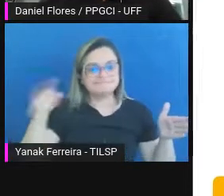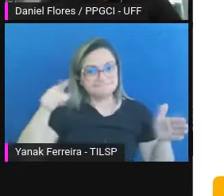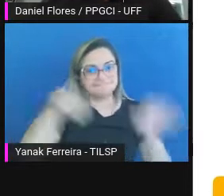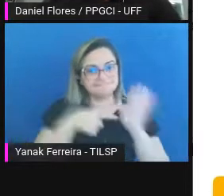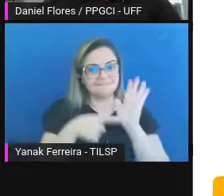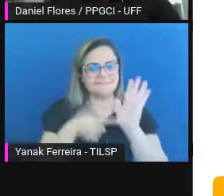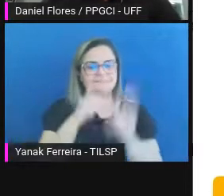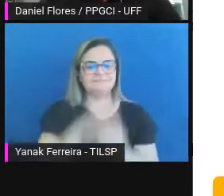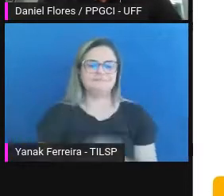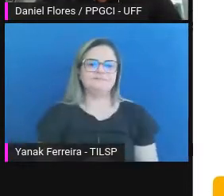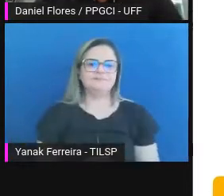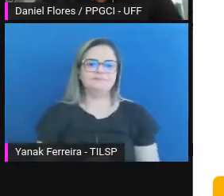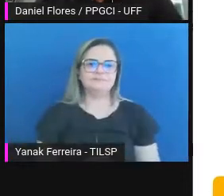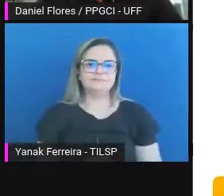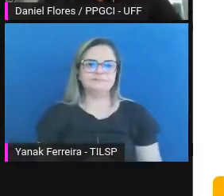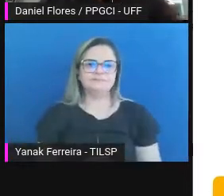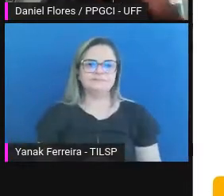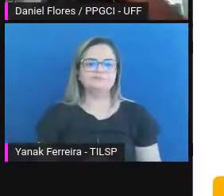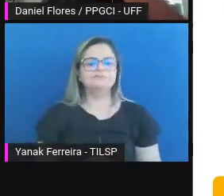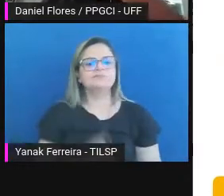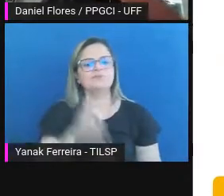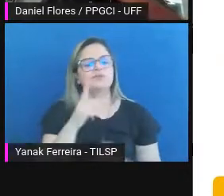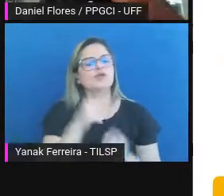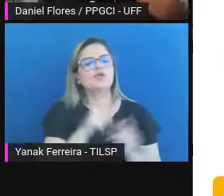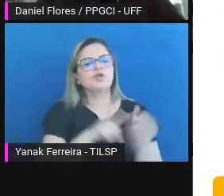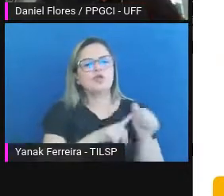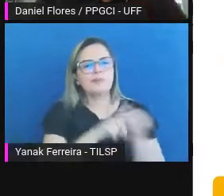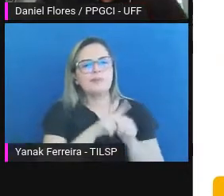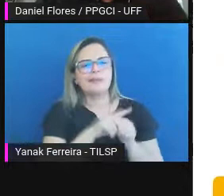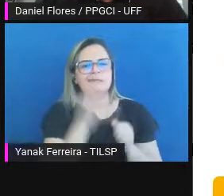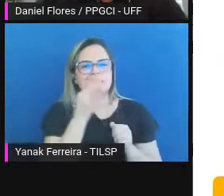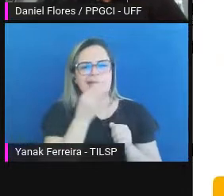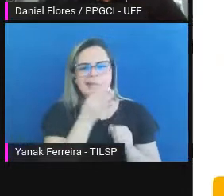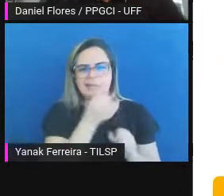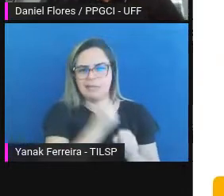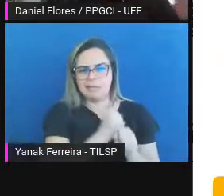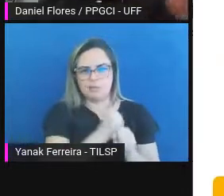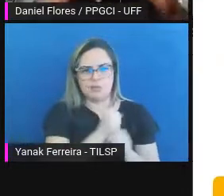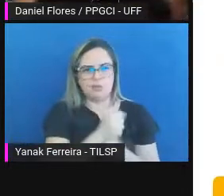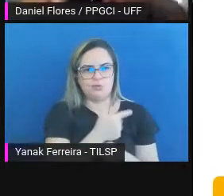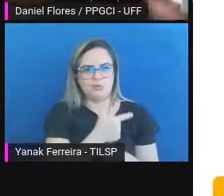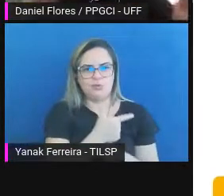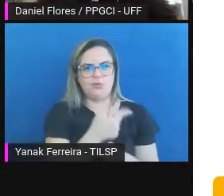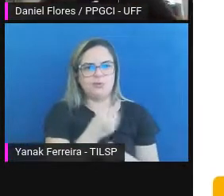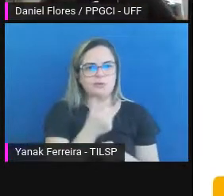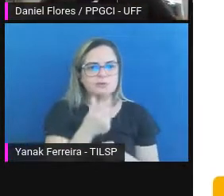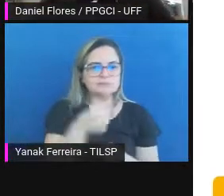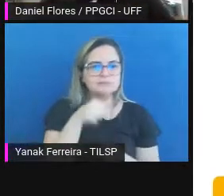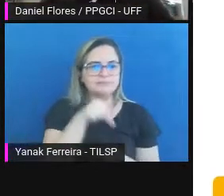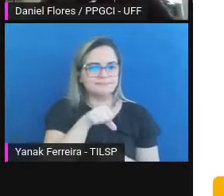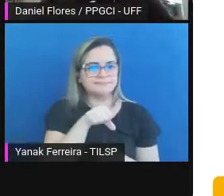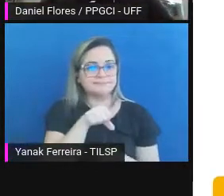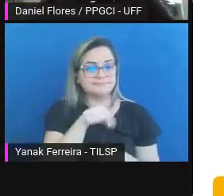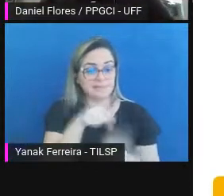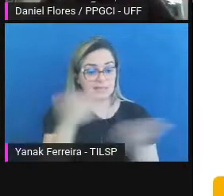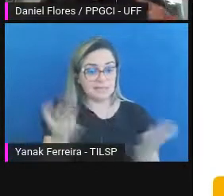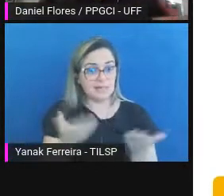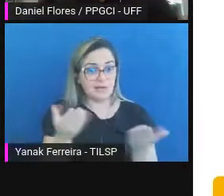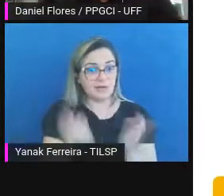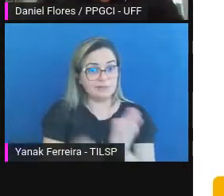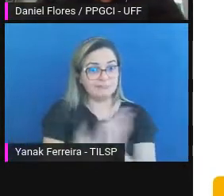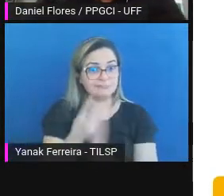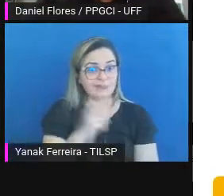-magenta book, setembro de 2019, mas que agora está prestes a ser publicado.